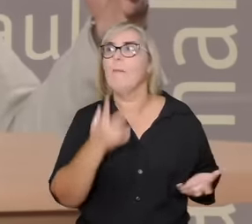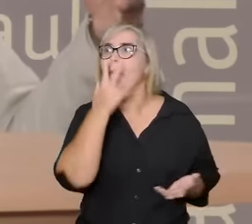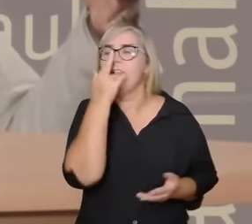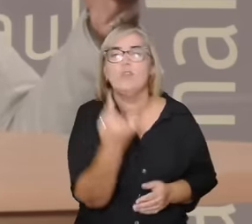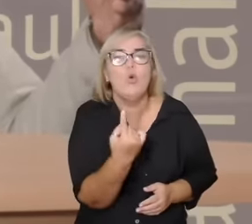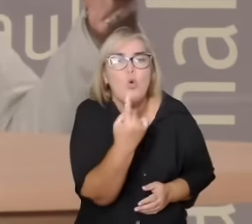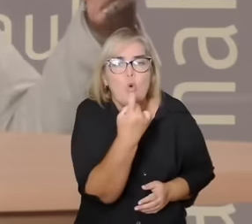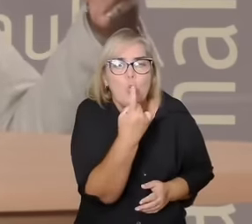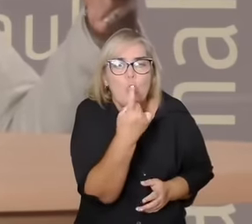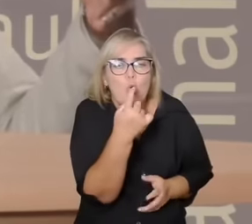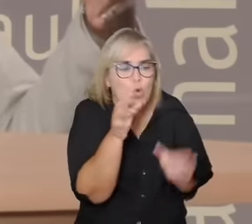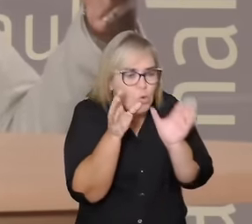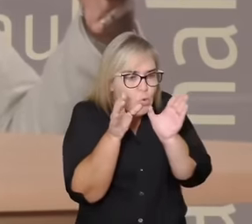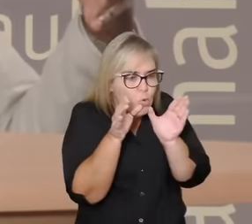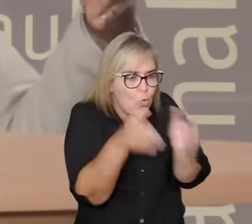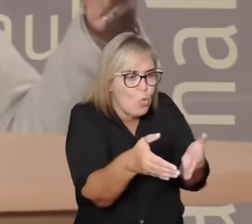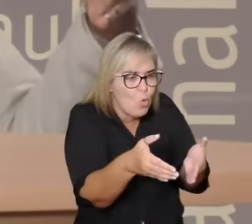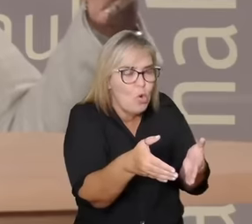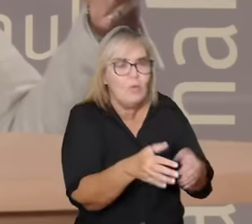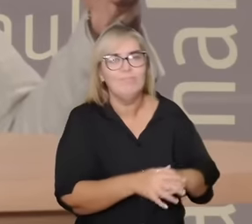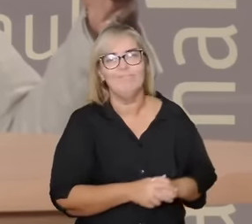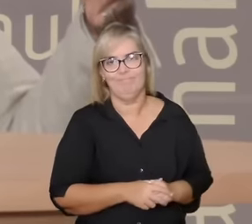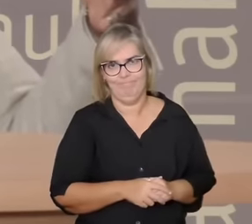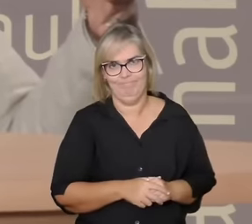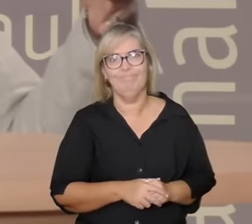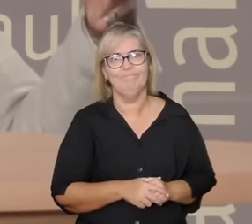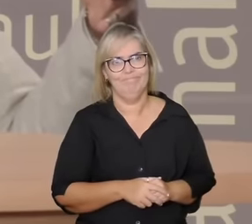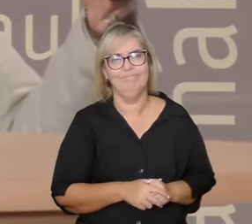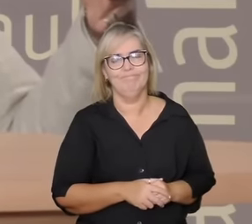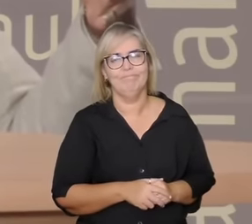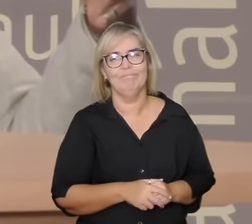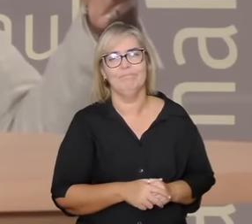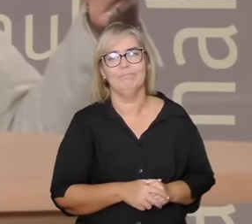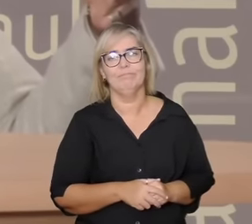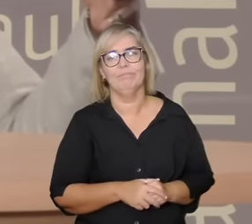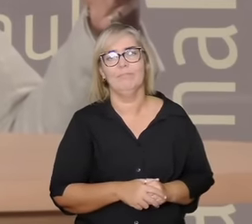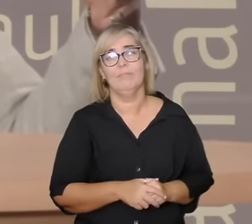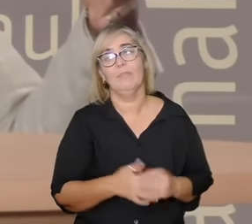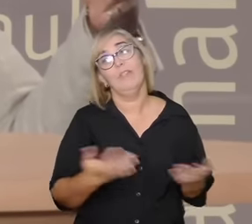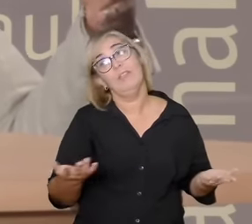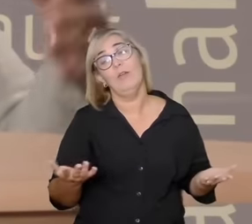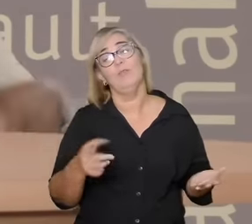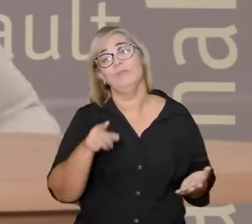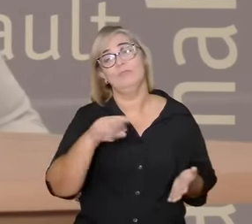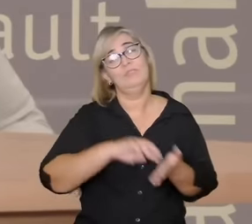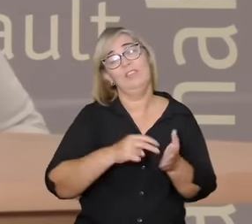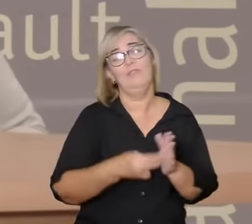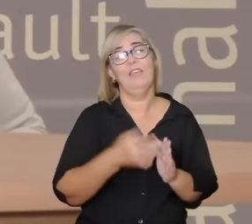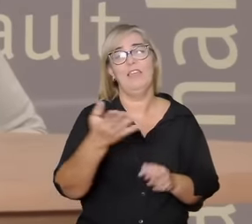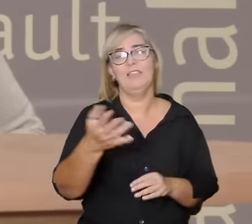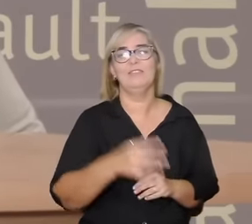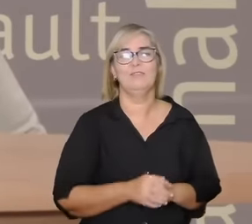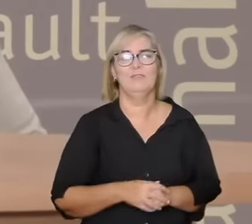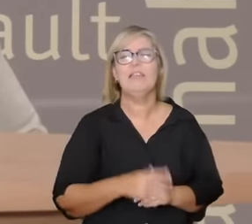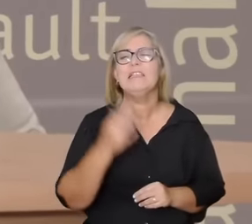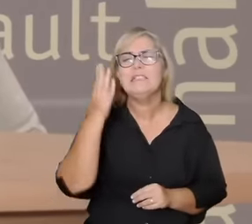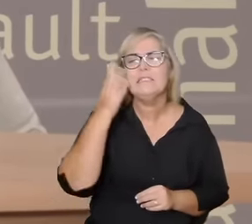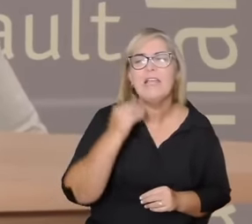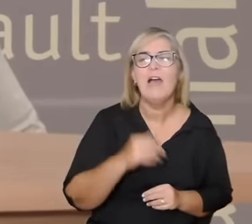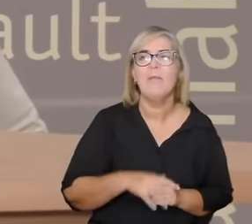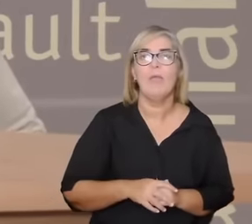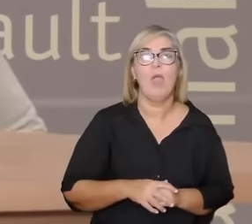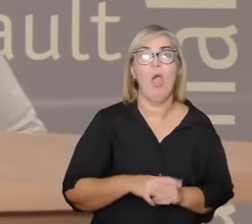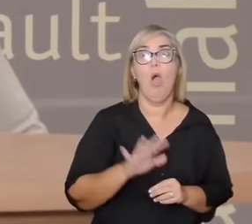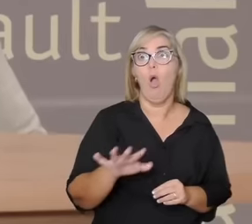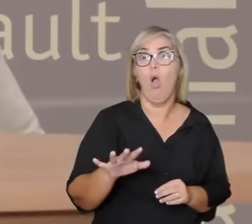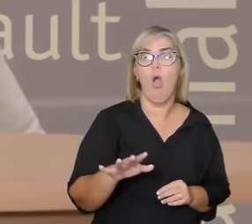um único caminho uma única direção está em jogo nisso não tem essa fantasia só um todos